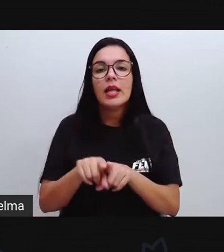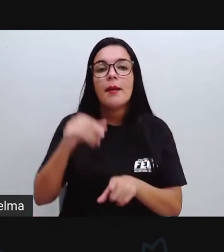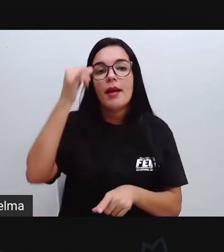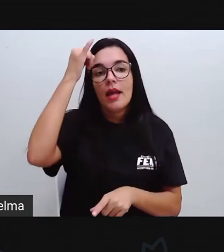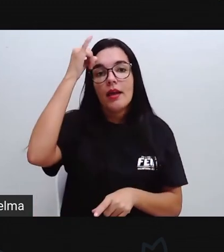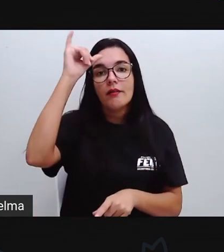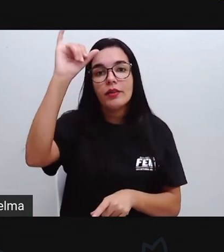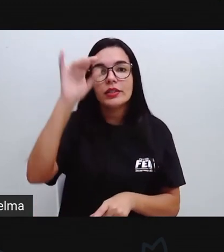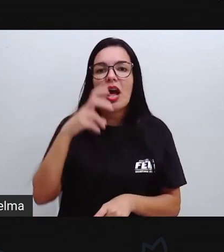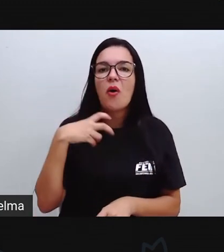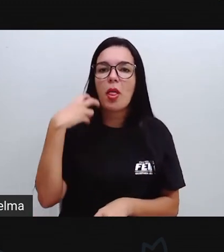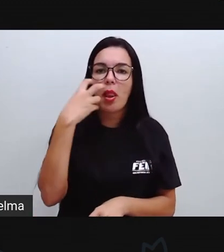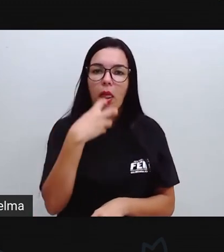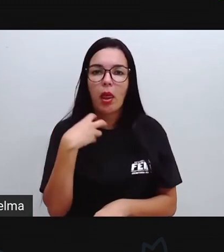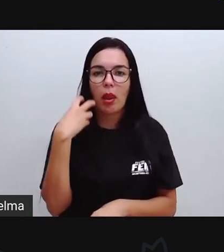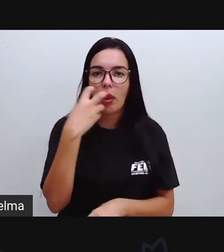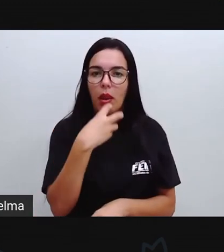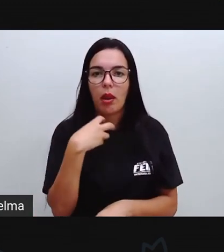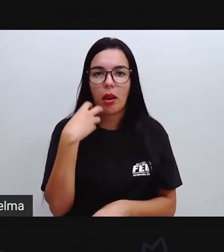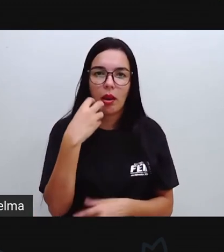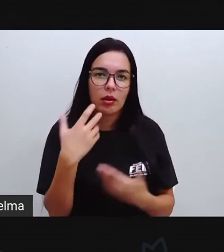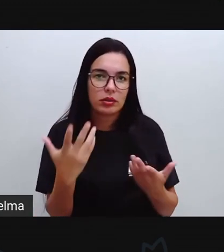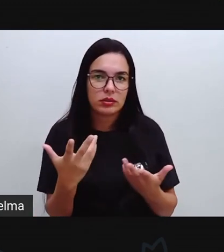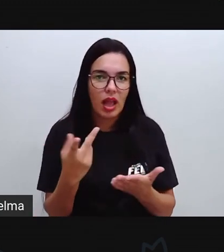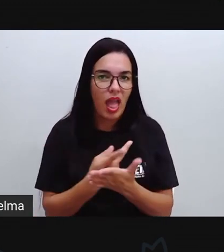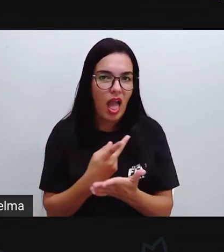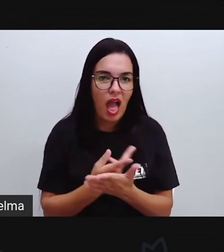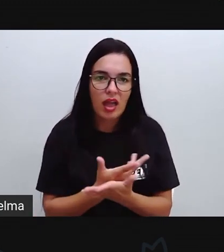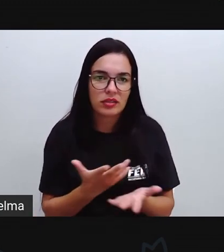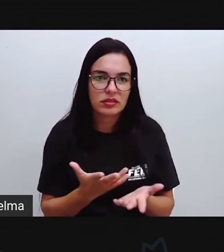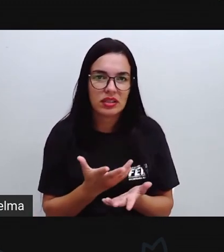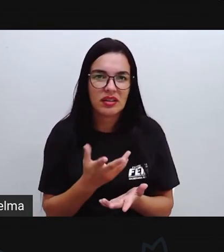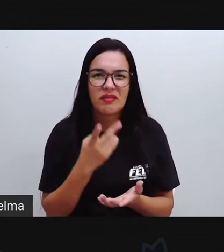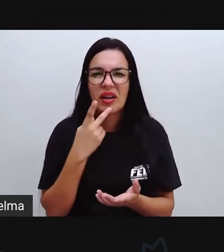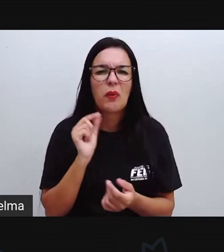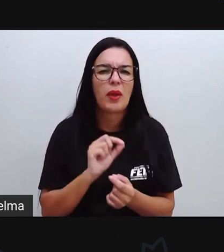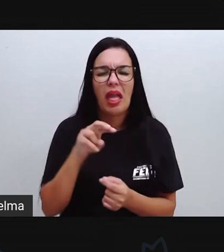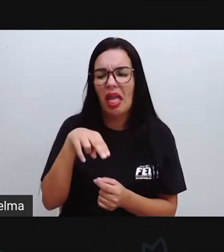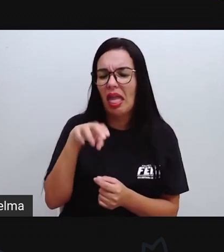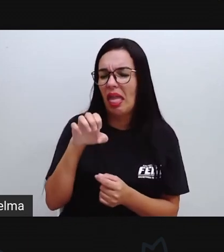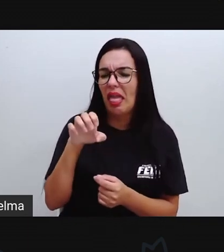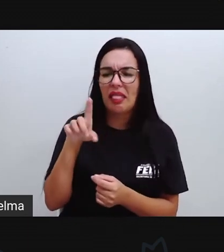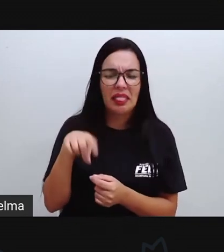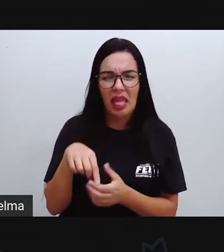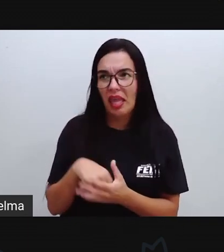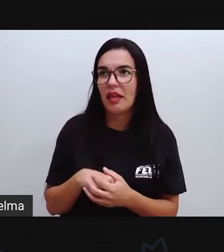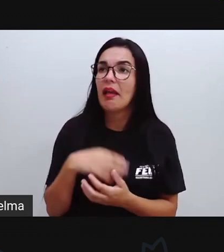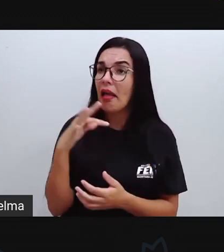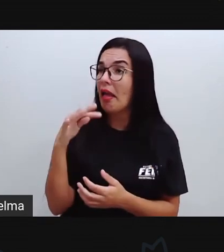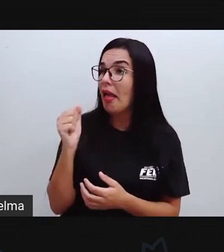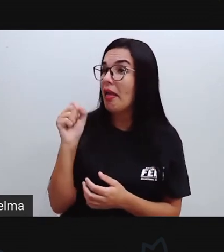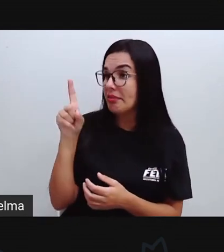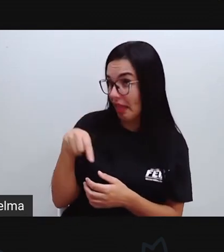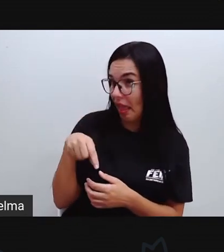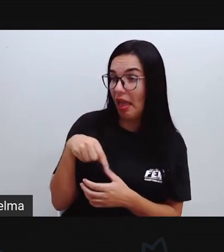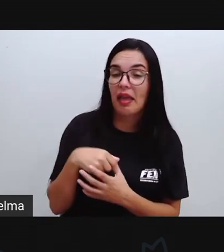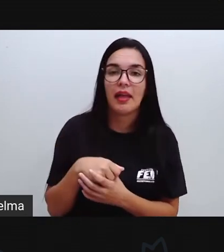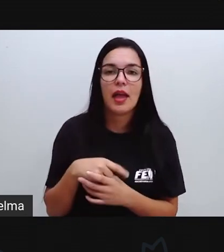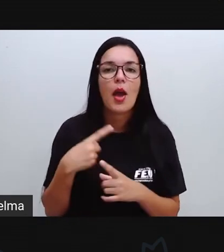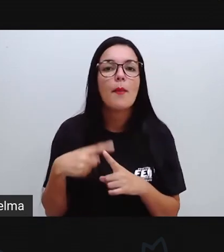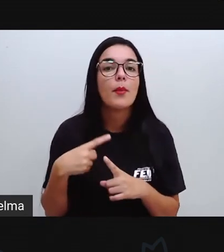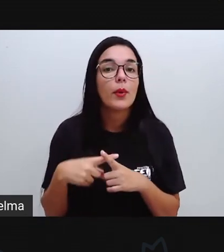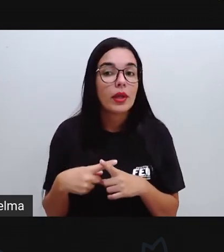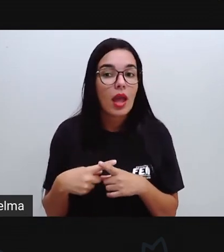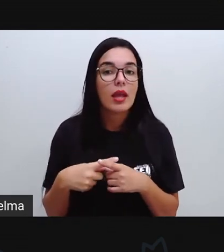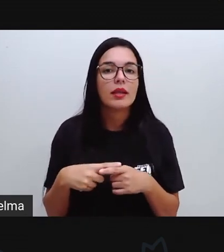oralidades de forma errada, como né, tá, porque isso pode fazer com que